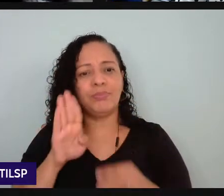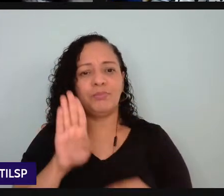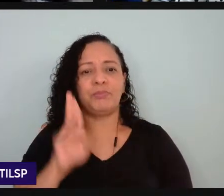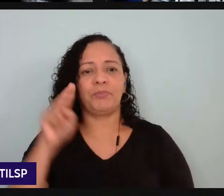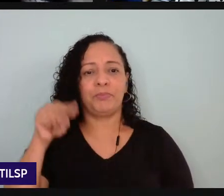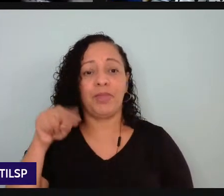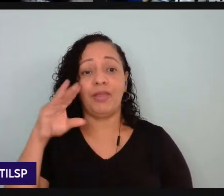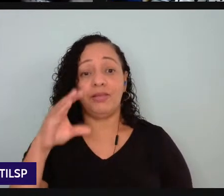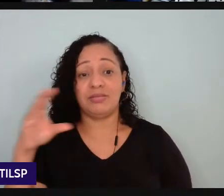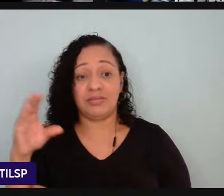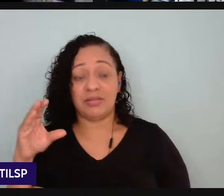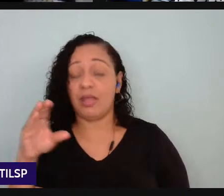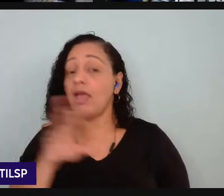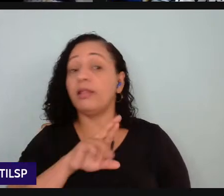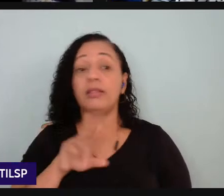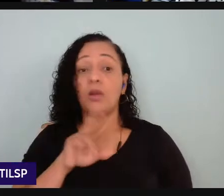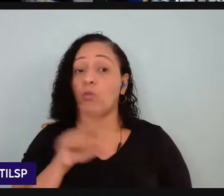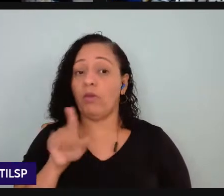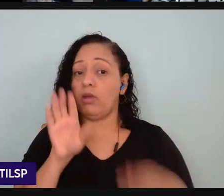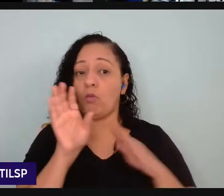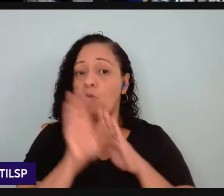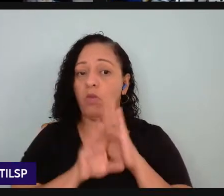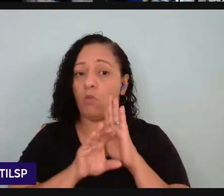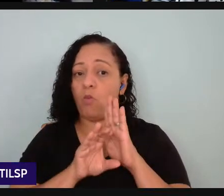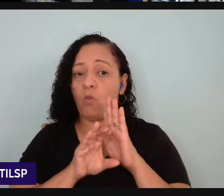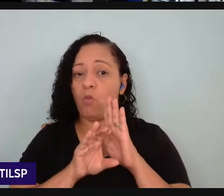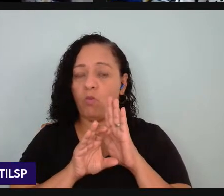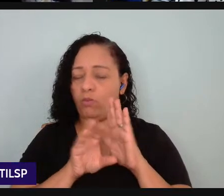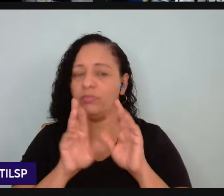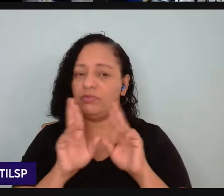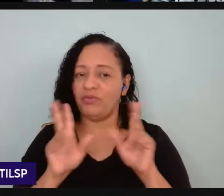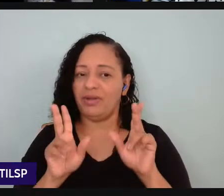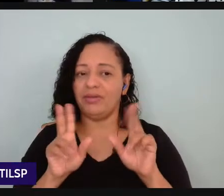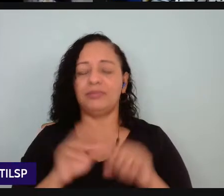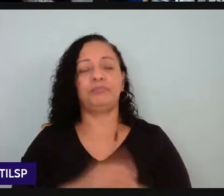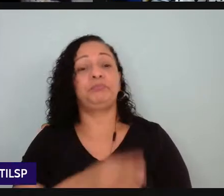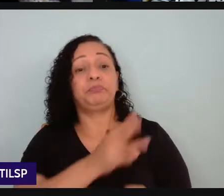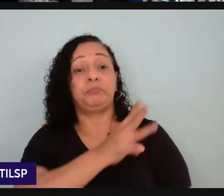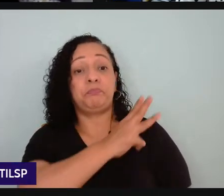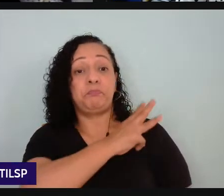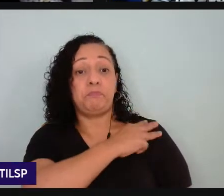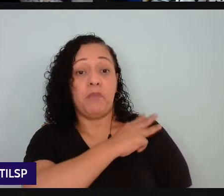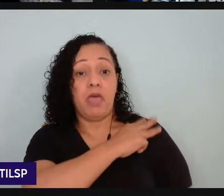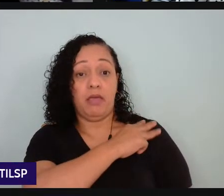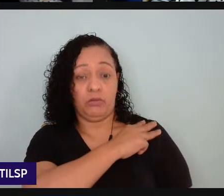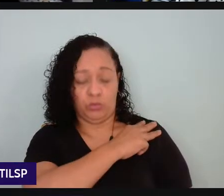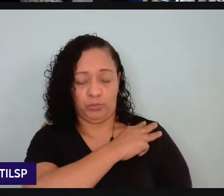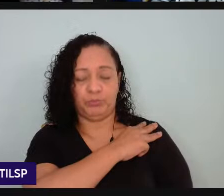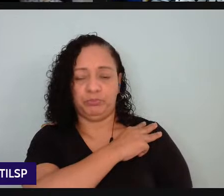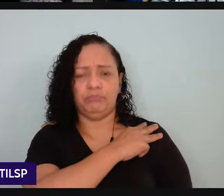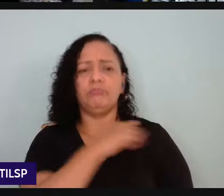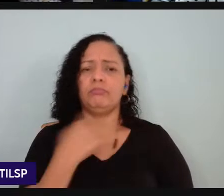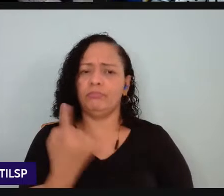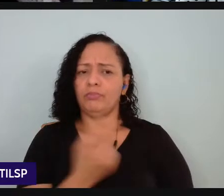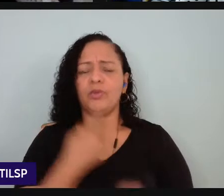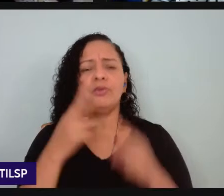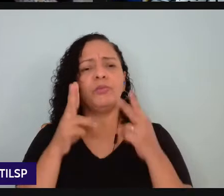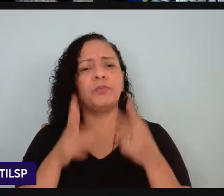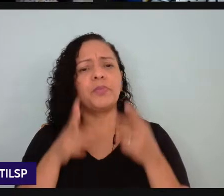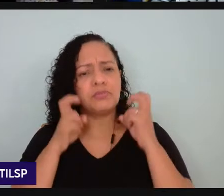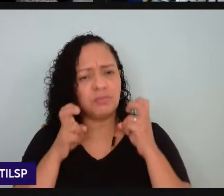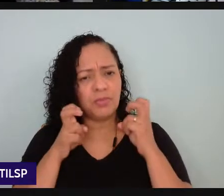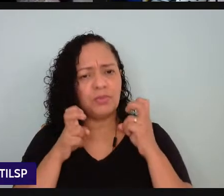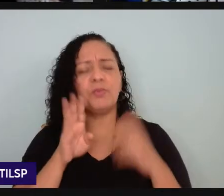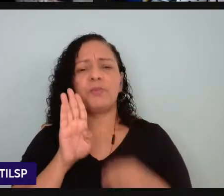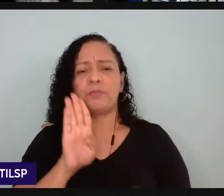fato ela não é o currículo e em se tratando do ensino médio especificamente nós percebemos na BNCC que ela veio numa